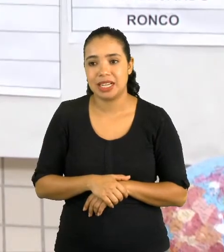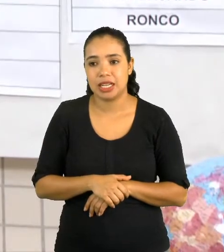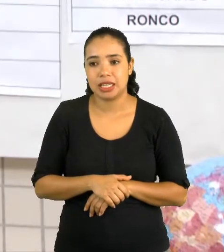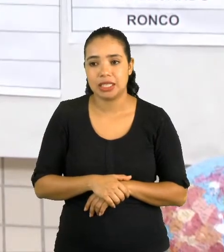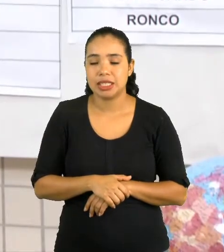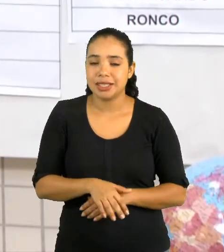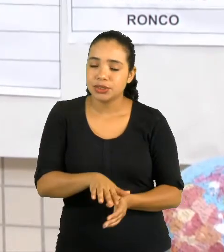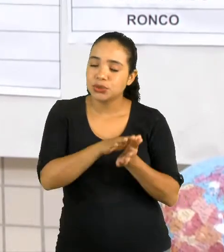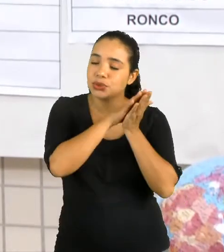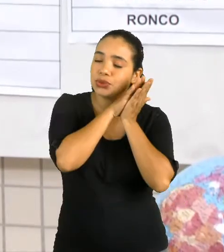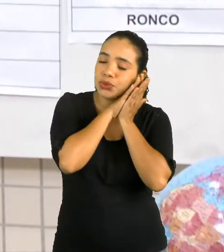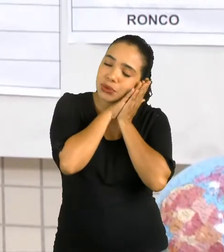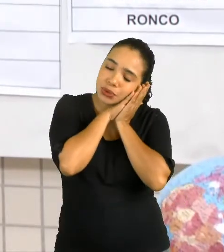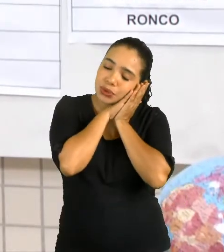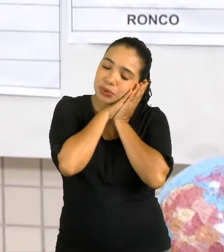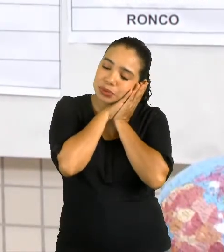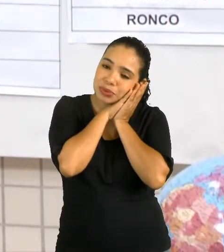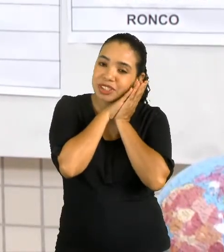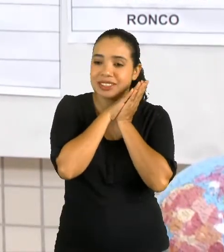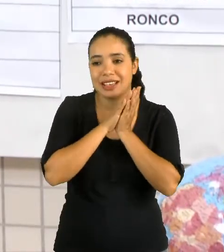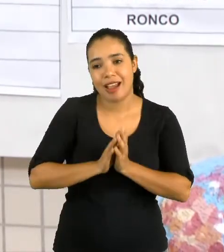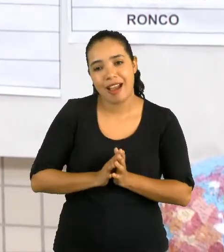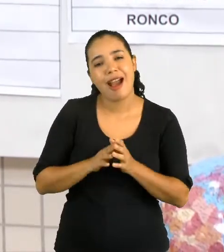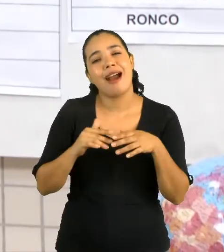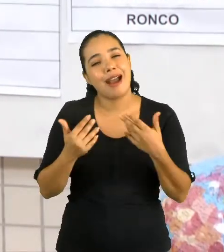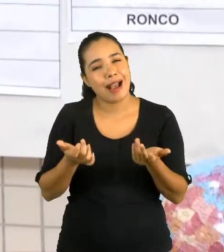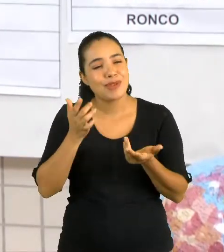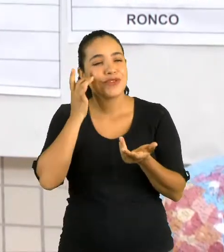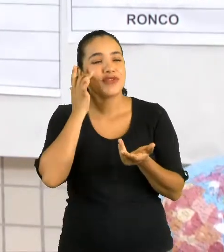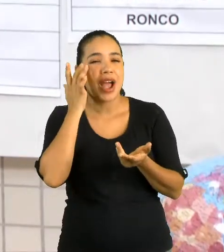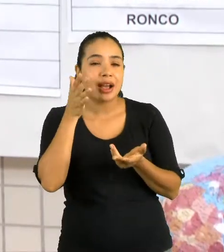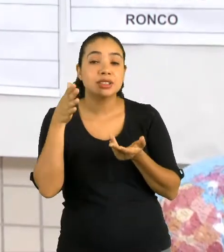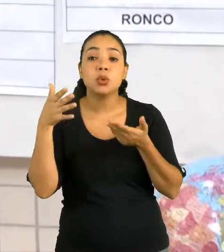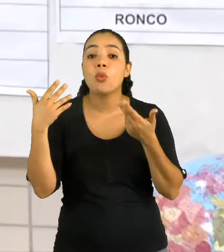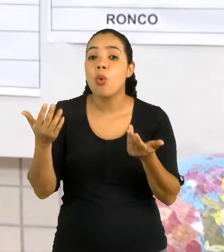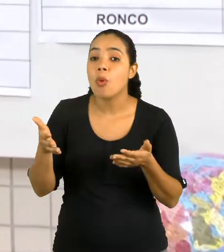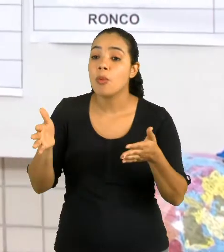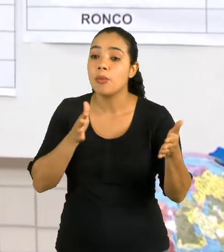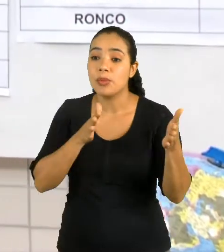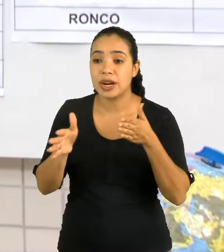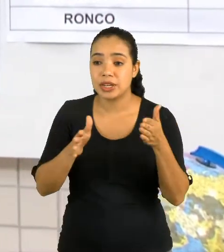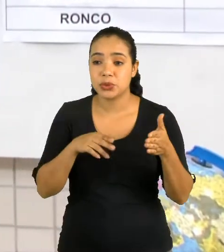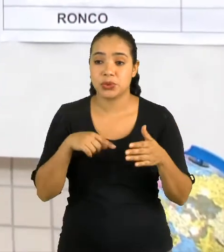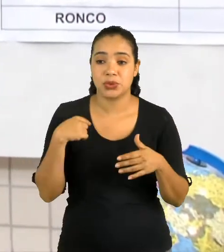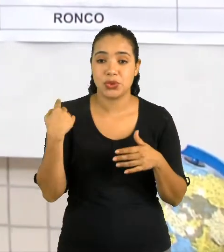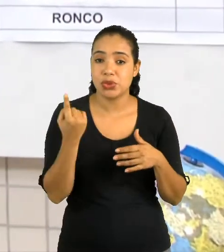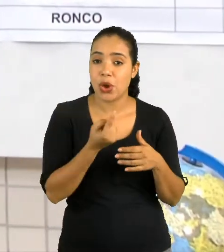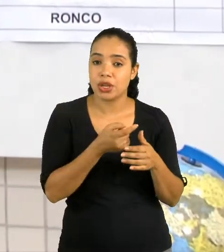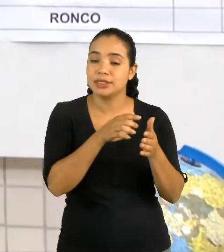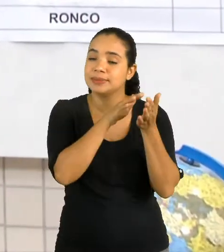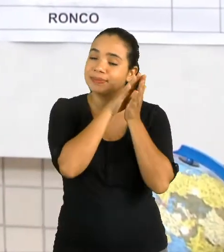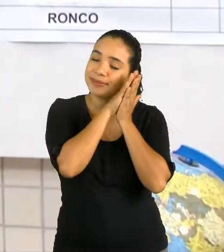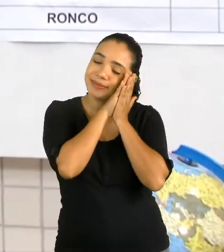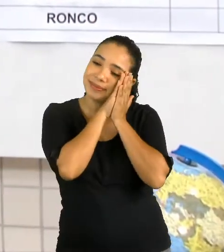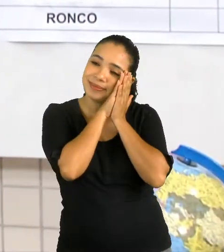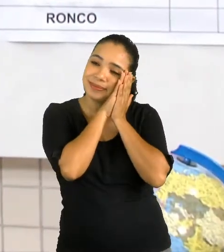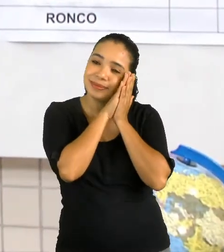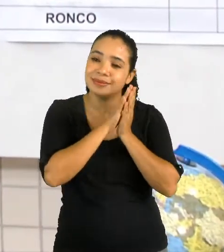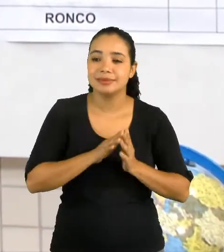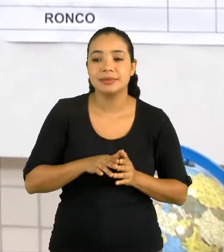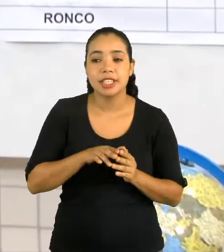Dormir. Ah, esse aqui é fácil. Em que período nós dormimos? Dia,